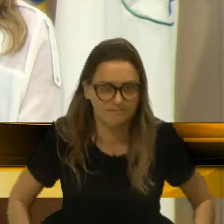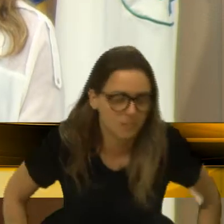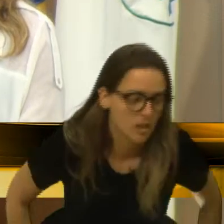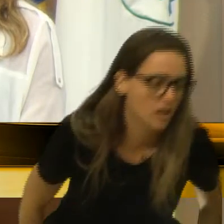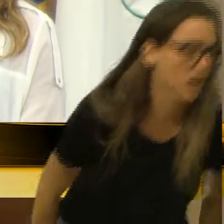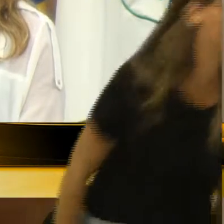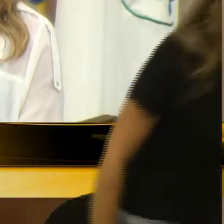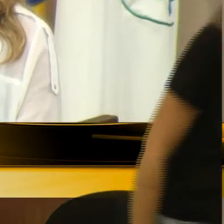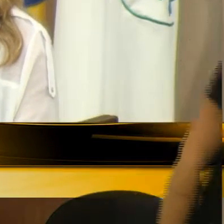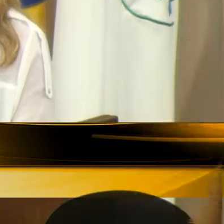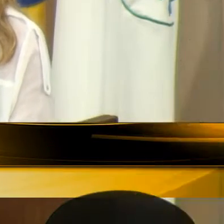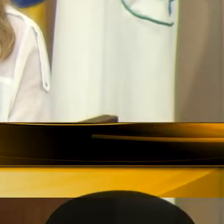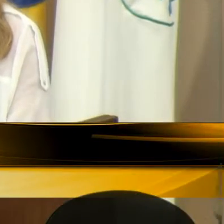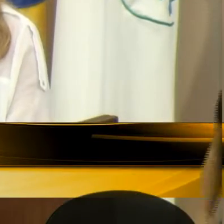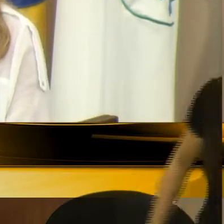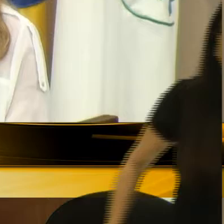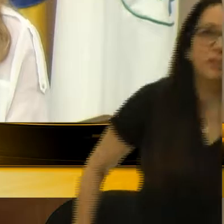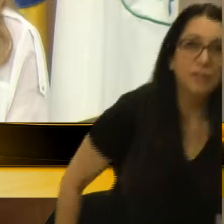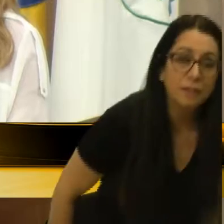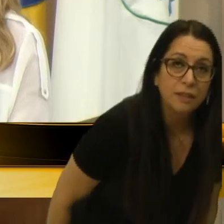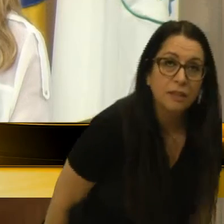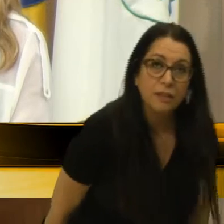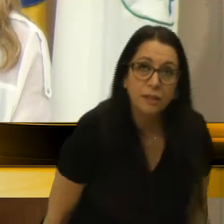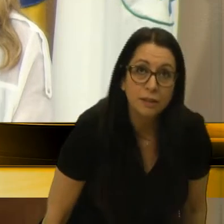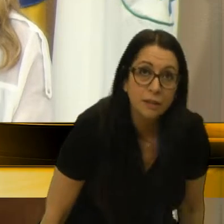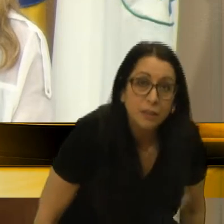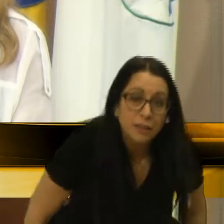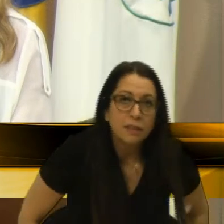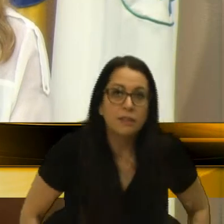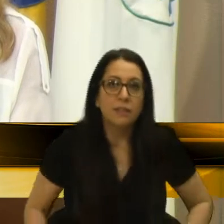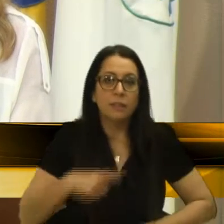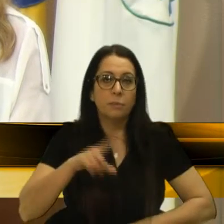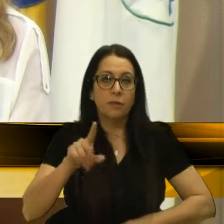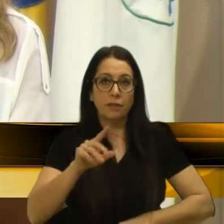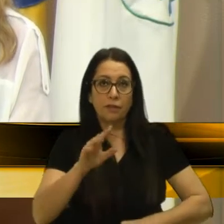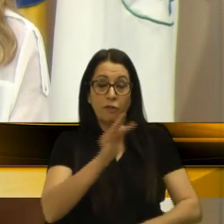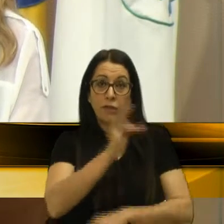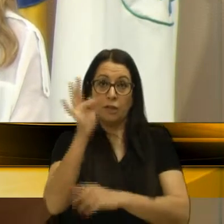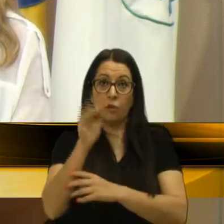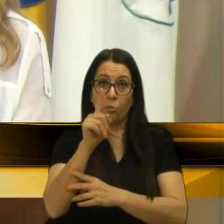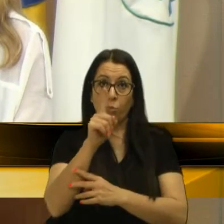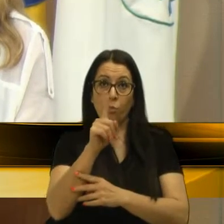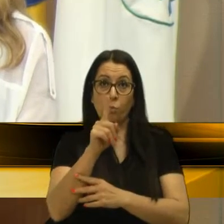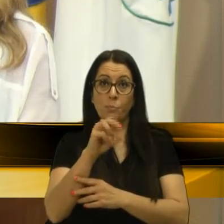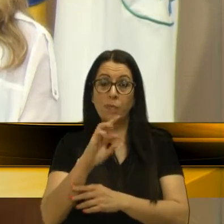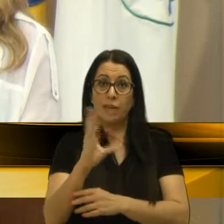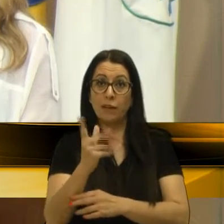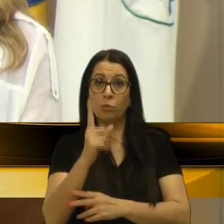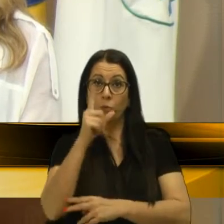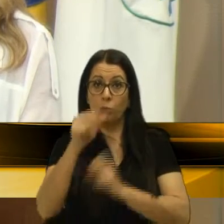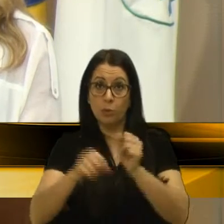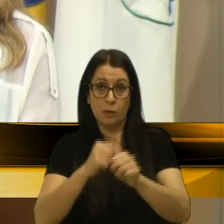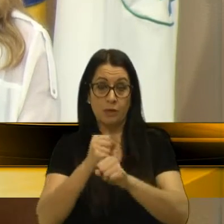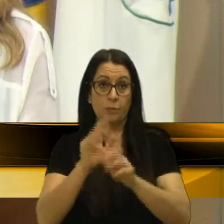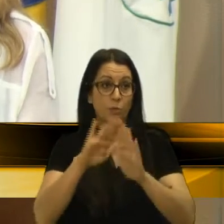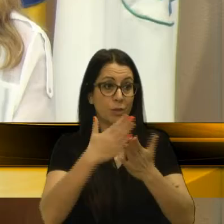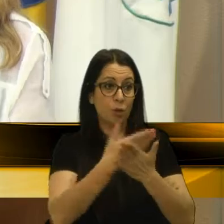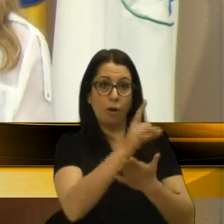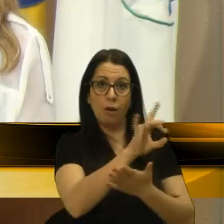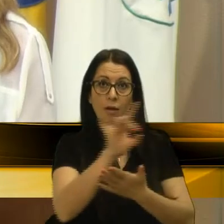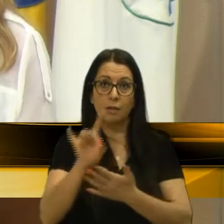Haverá também um recurso federal de um milhão por escola, um milhão anual por escola.